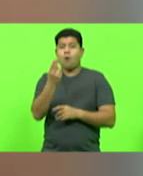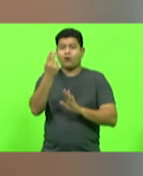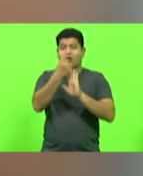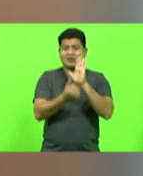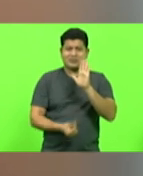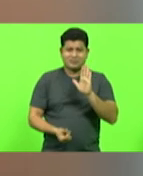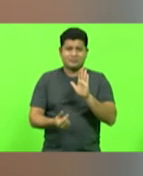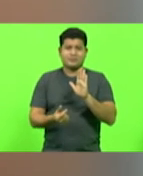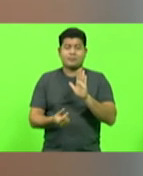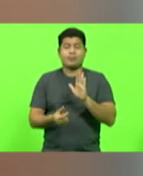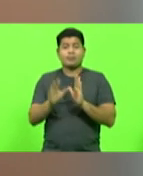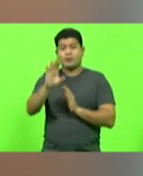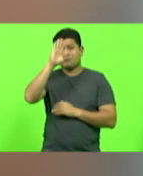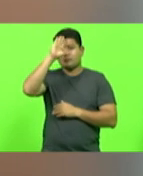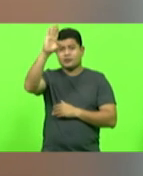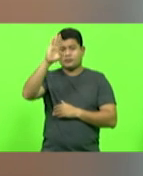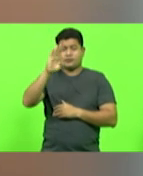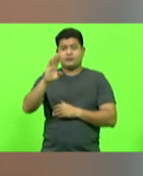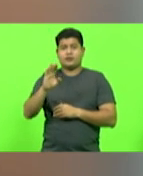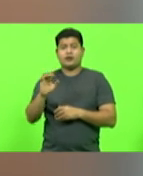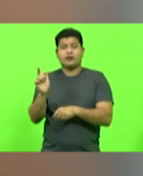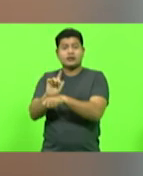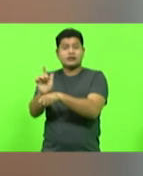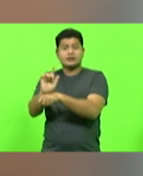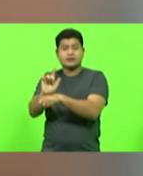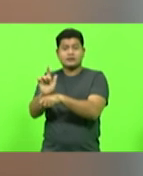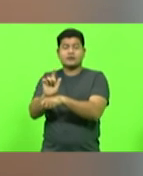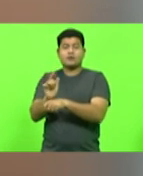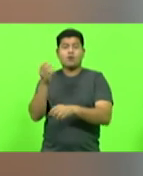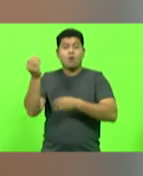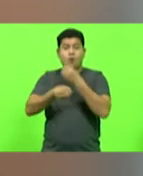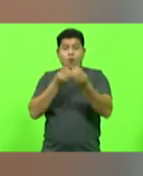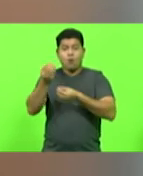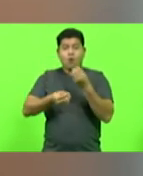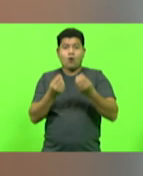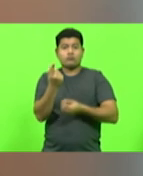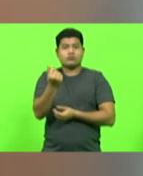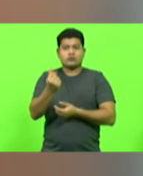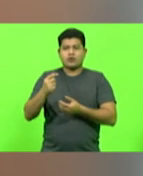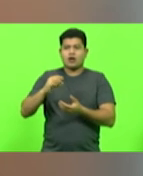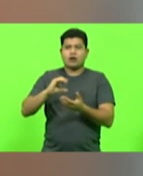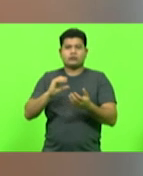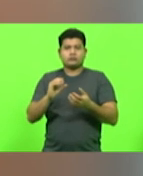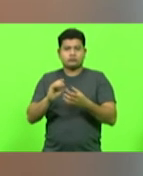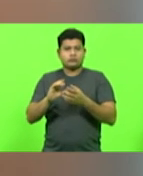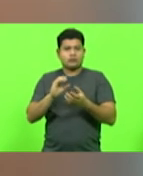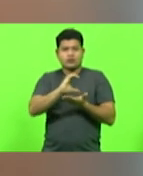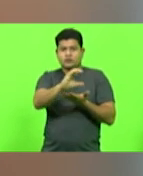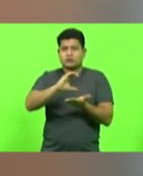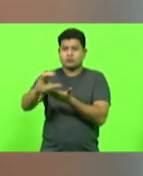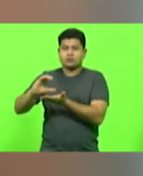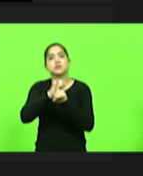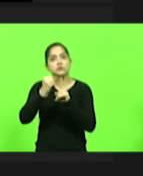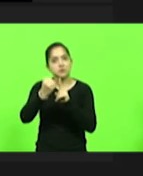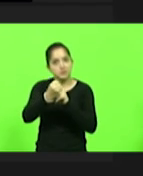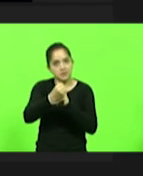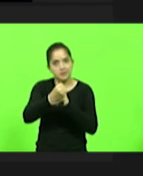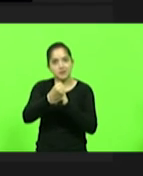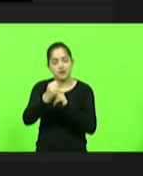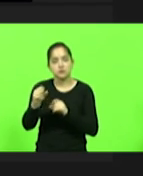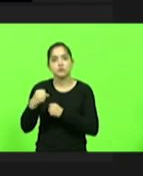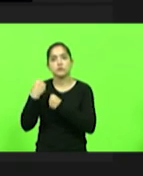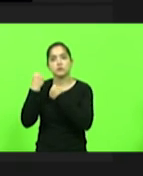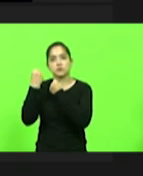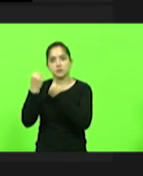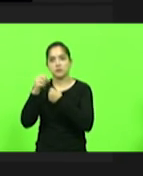mas principalmente de gestão e de como esses recursos estão sendo alocados para essas demandas sociais tão importantes. Ao fim do